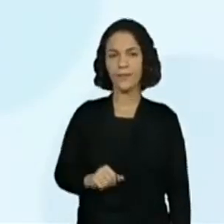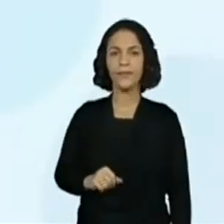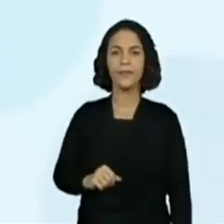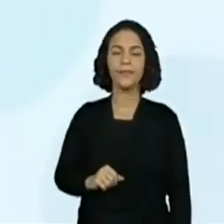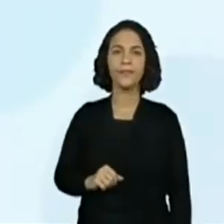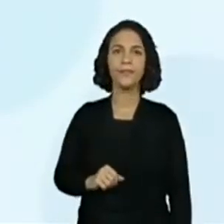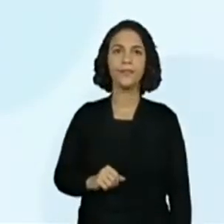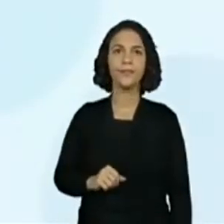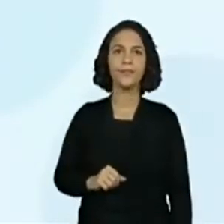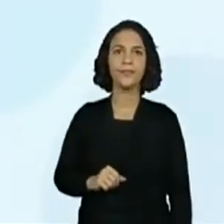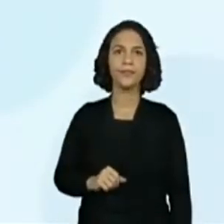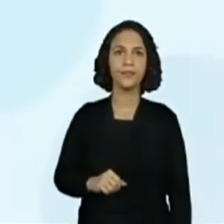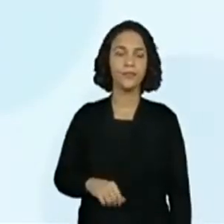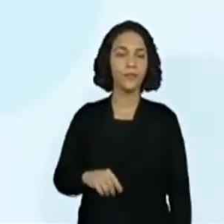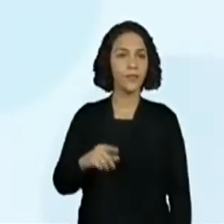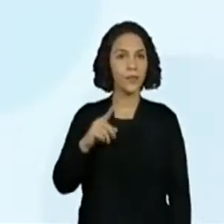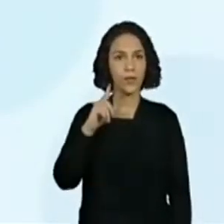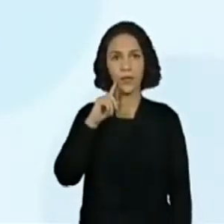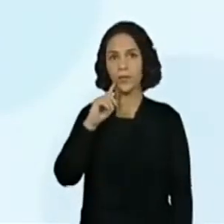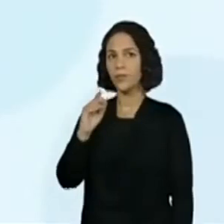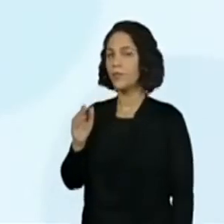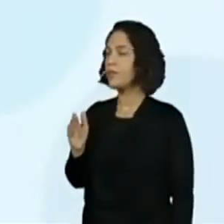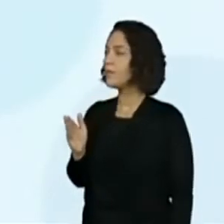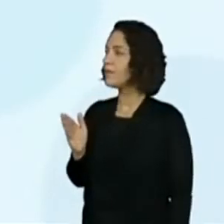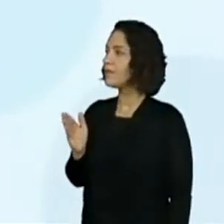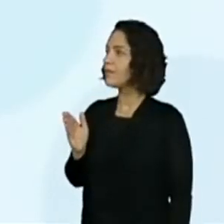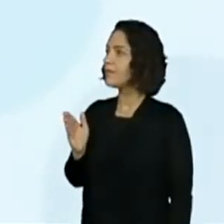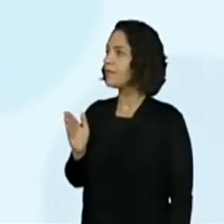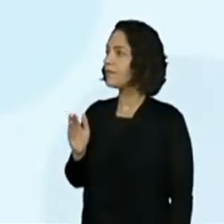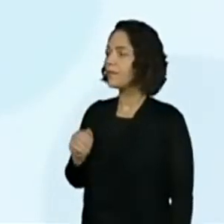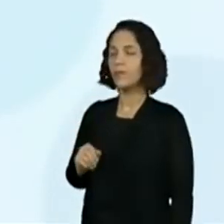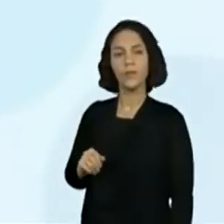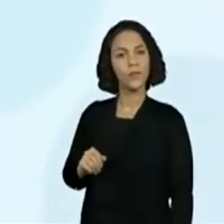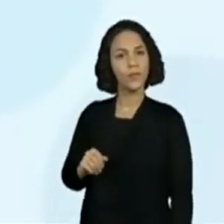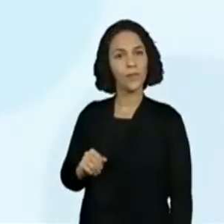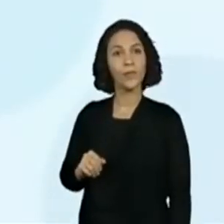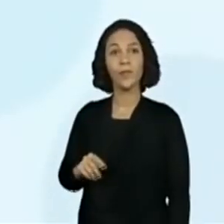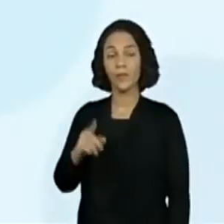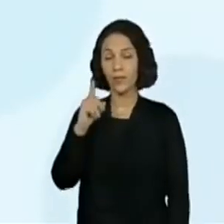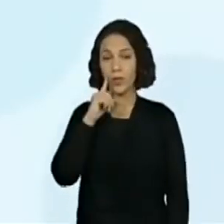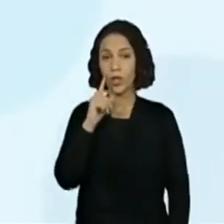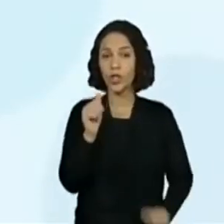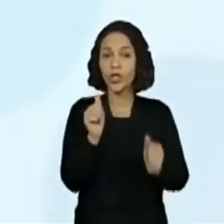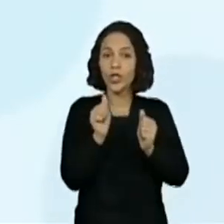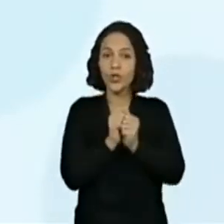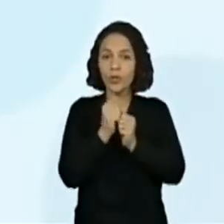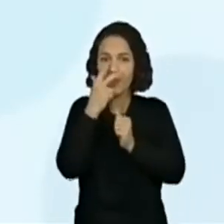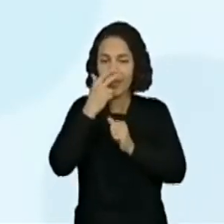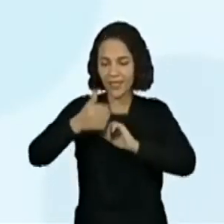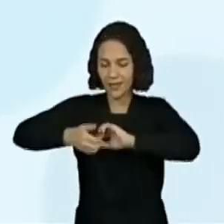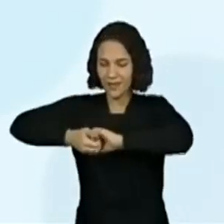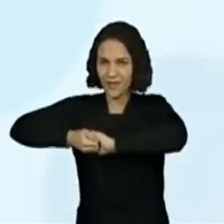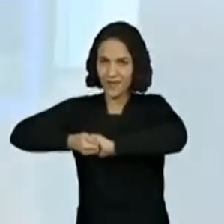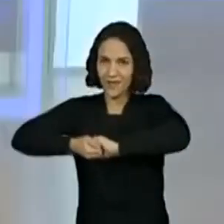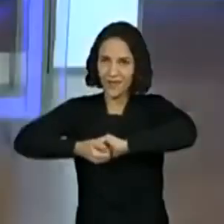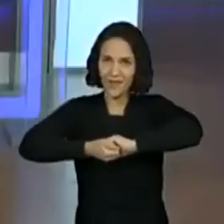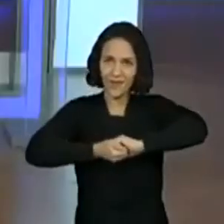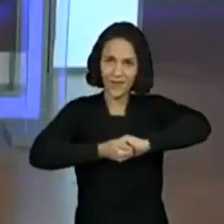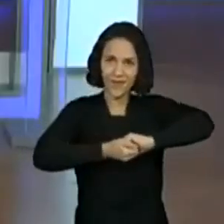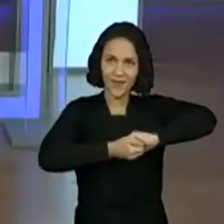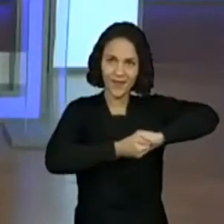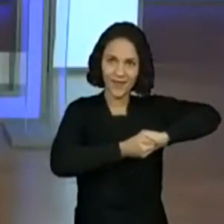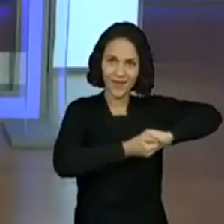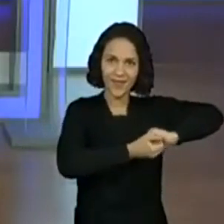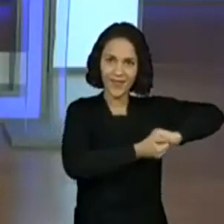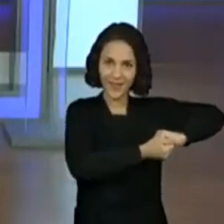segundo verso. Lá no fundo do quintal. Como a gente trata de verso, a gente tem a primeira letra? Maiúscula. Maiúscula. precisa escrever. Nício de